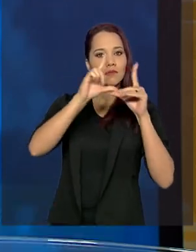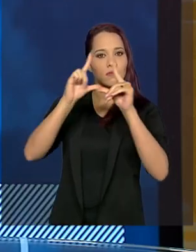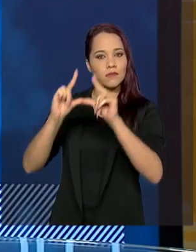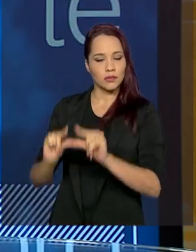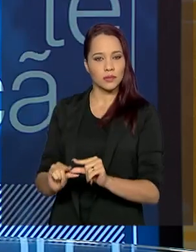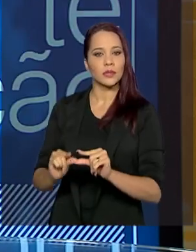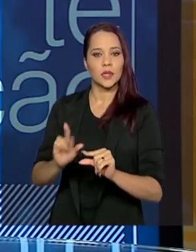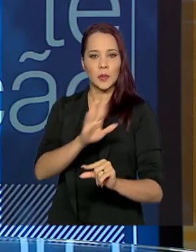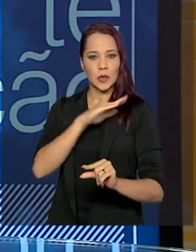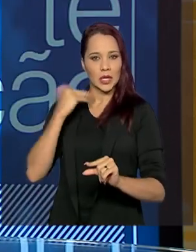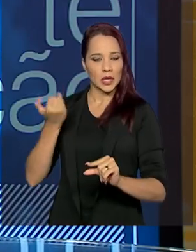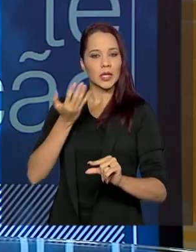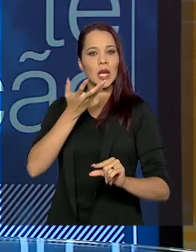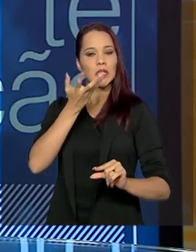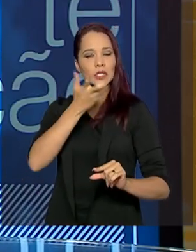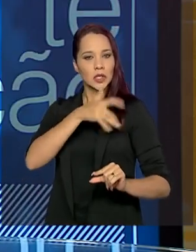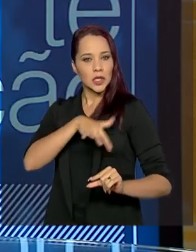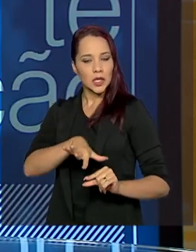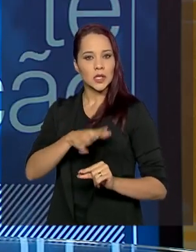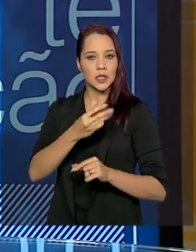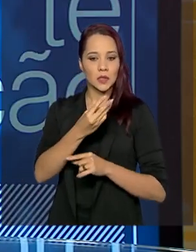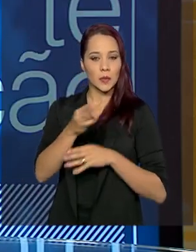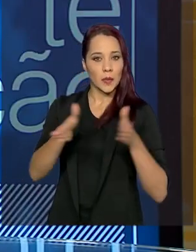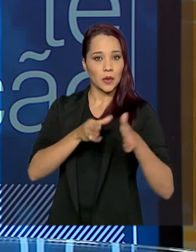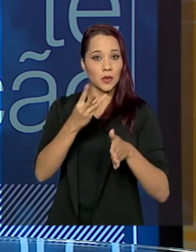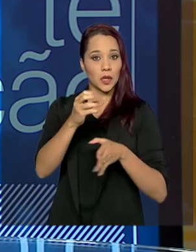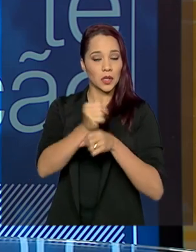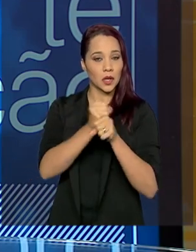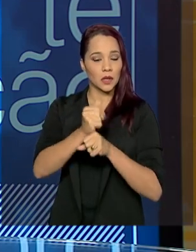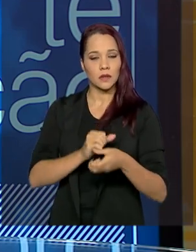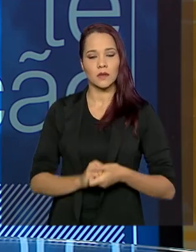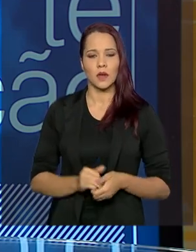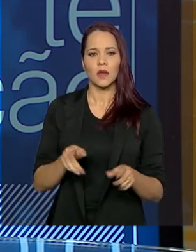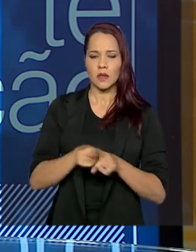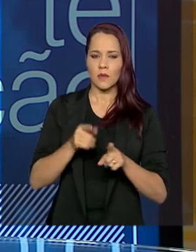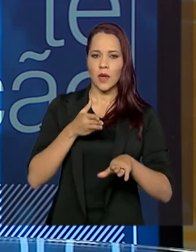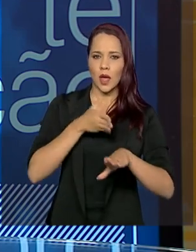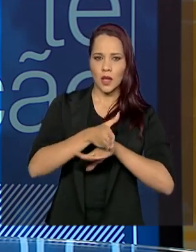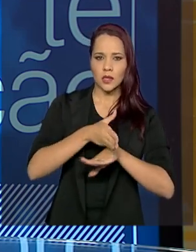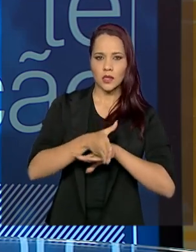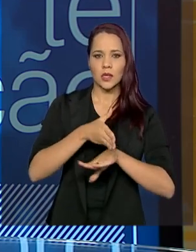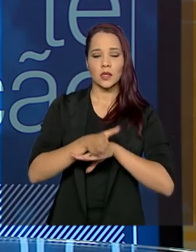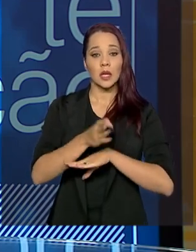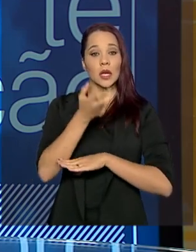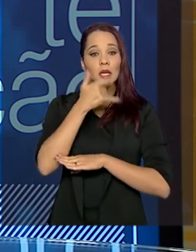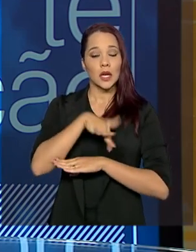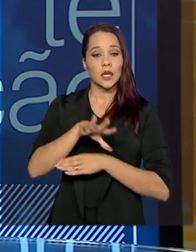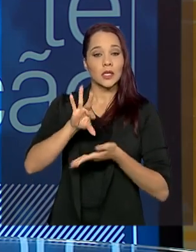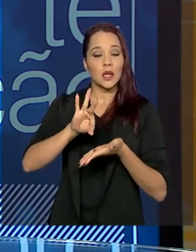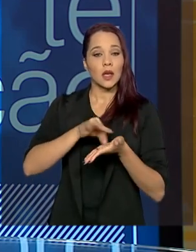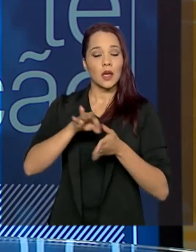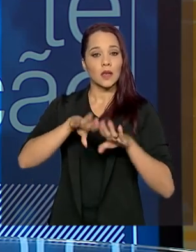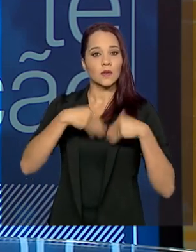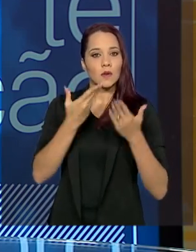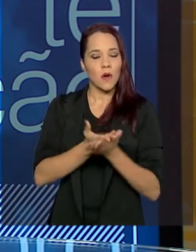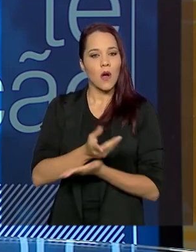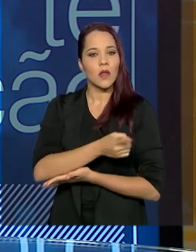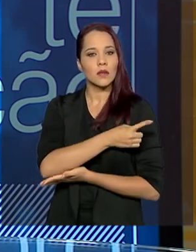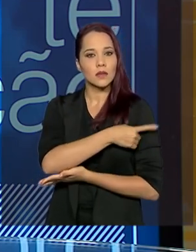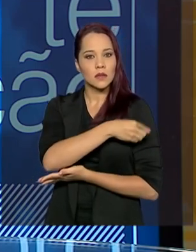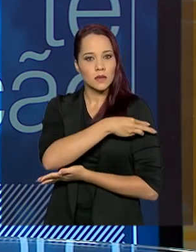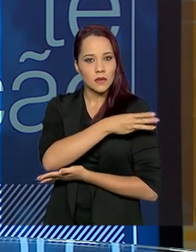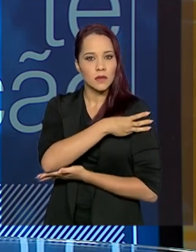mortalidade infantil nesses últimos 30 anos. Acesso de crianças à matrícula escolar, por exemplo, ao ensino fundamental.